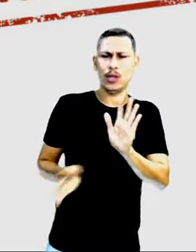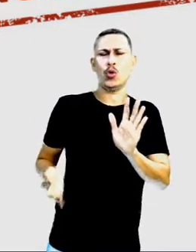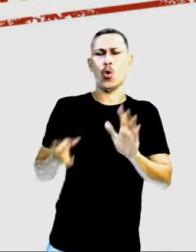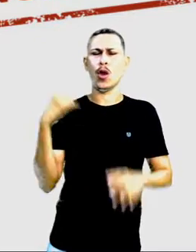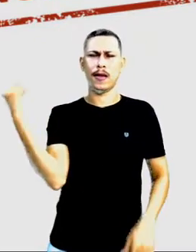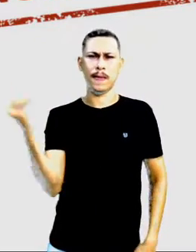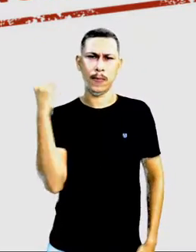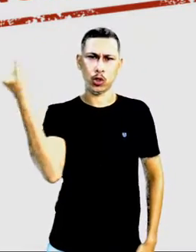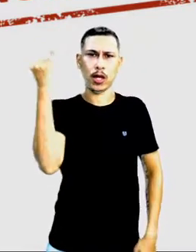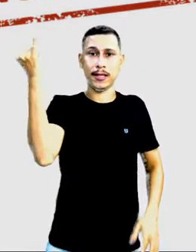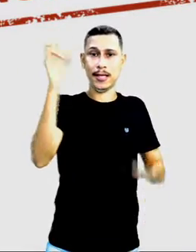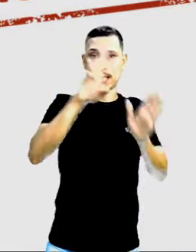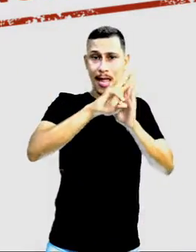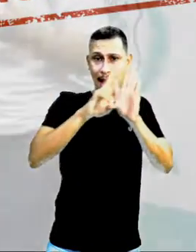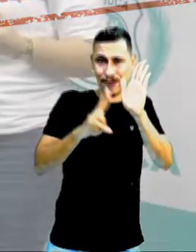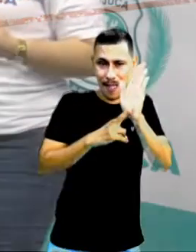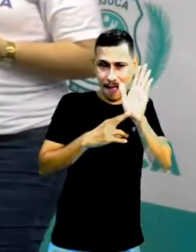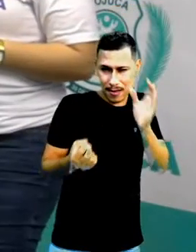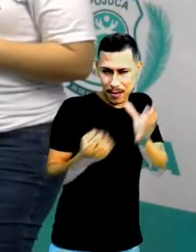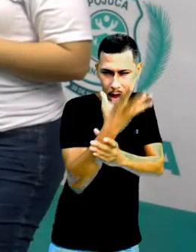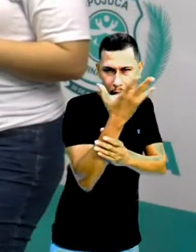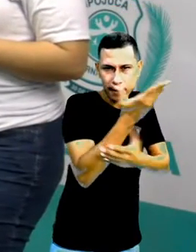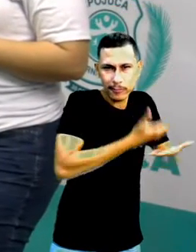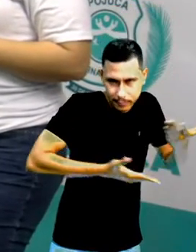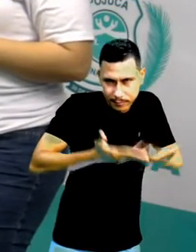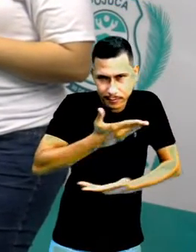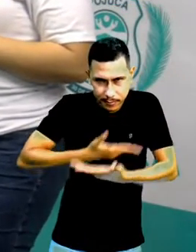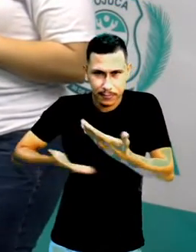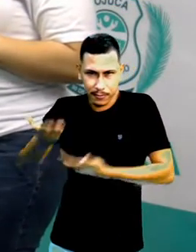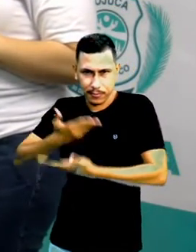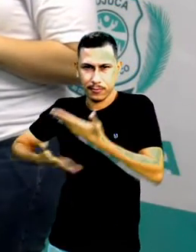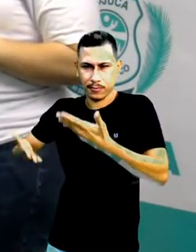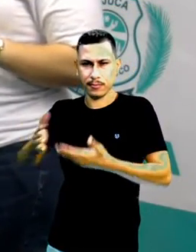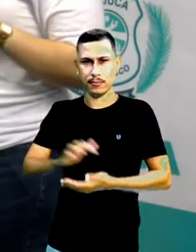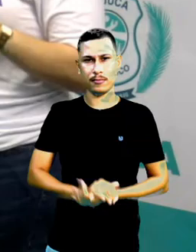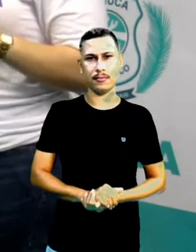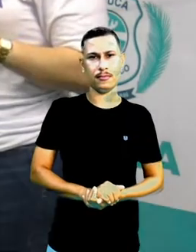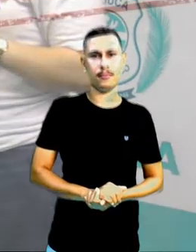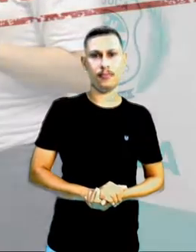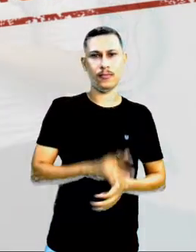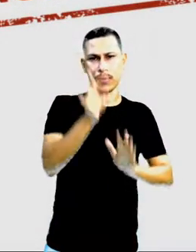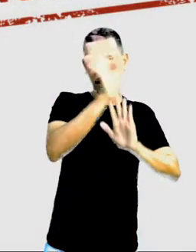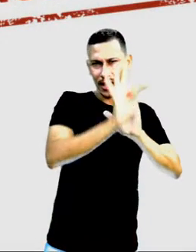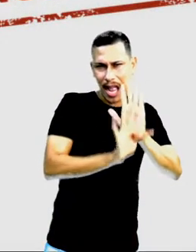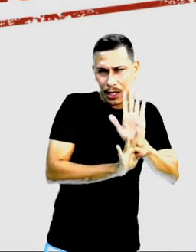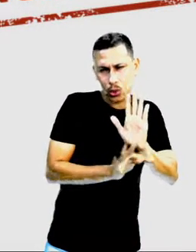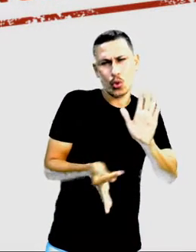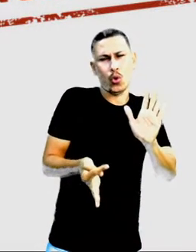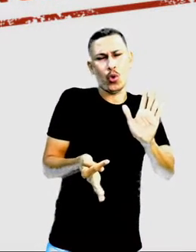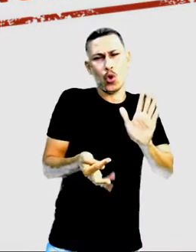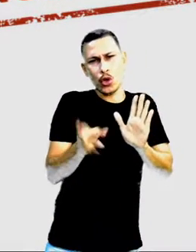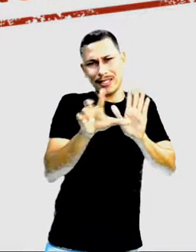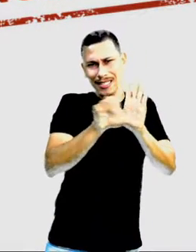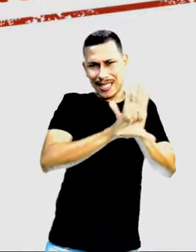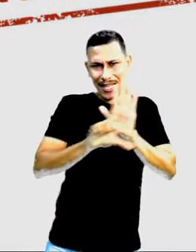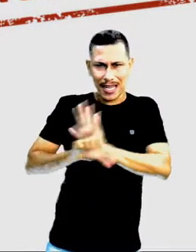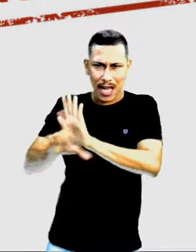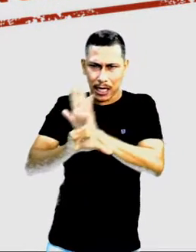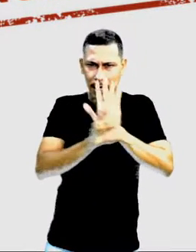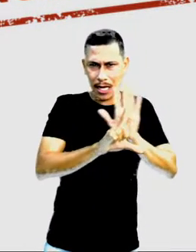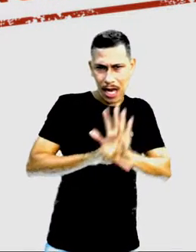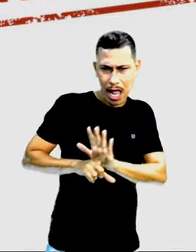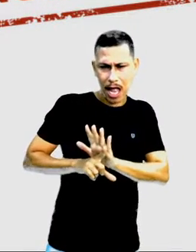regulamentar essas relações. Os textos normativos legais, eles dão